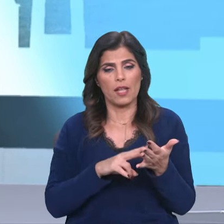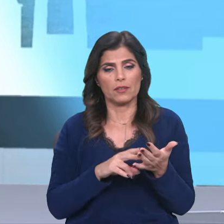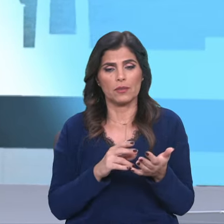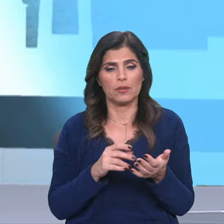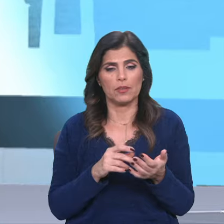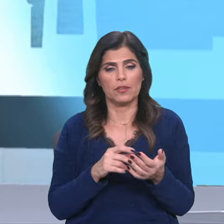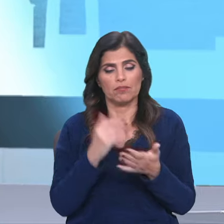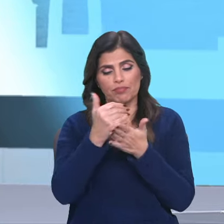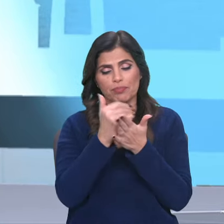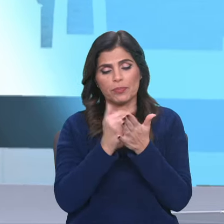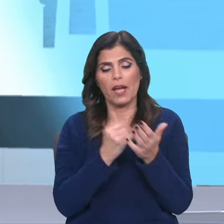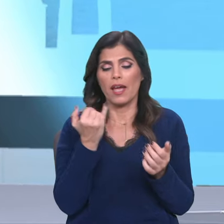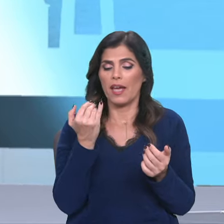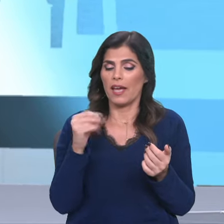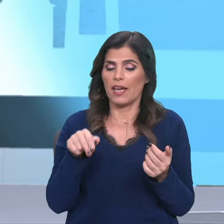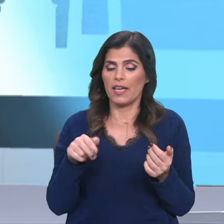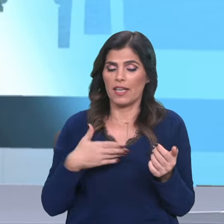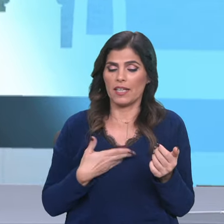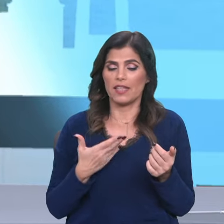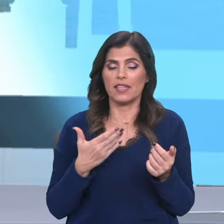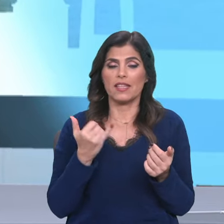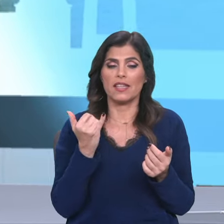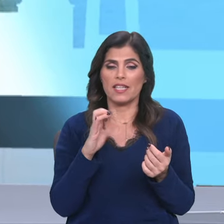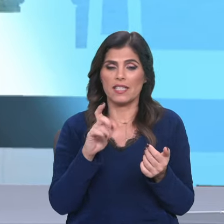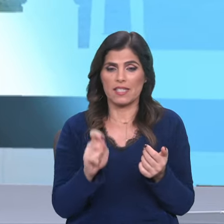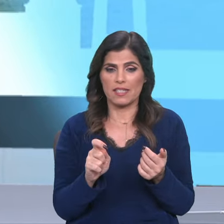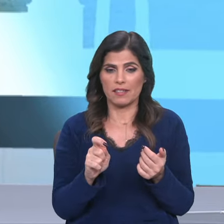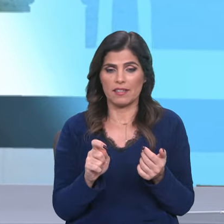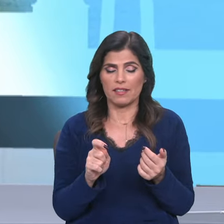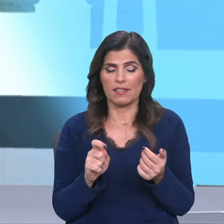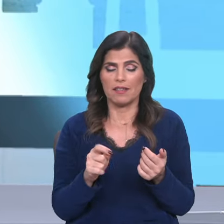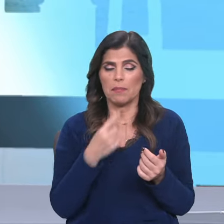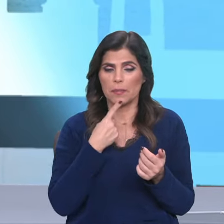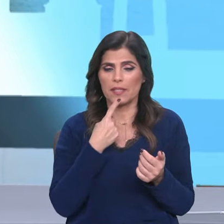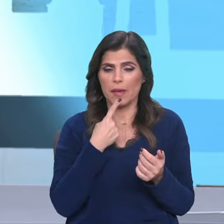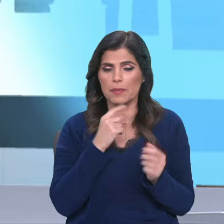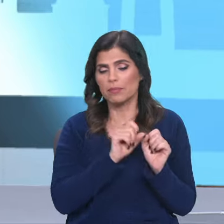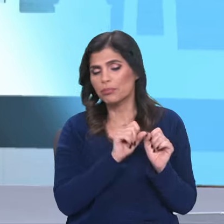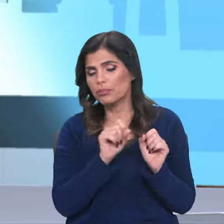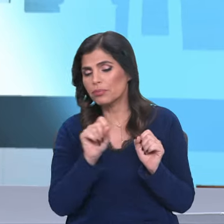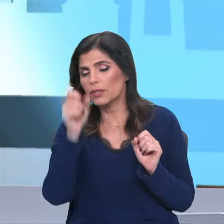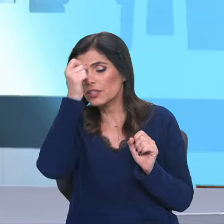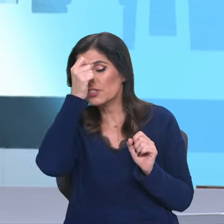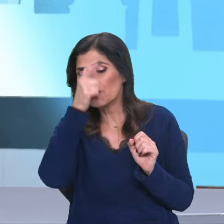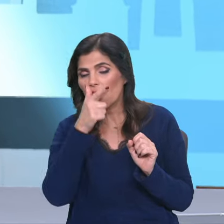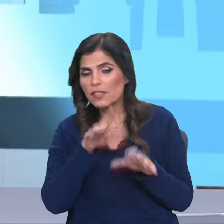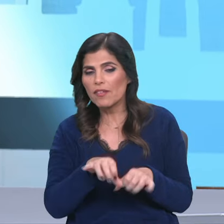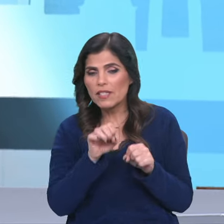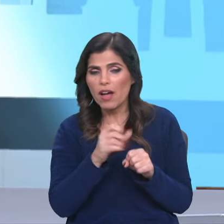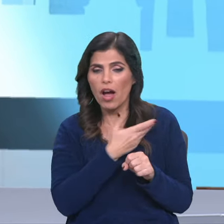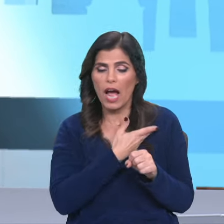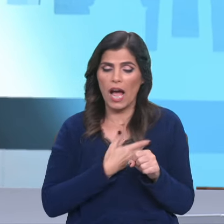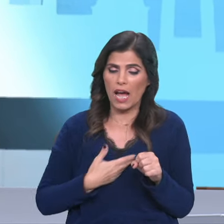obra, vemos como ela percorre todo este arco da história da salvação, começando, obviamente, pelo Antigo Testamento, até